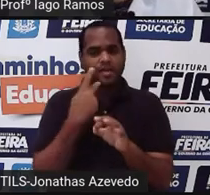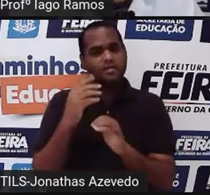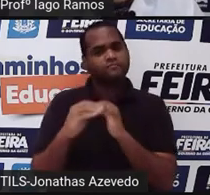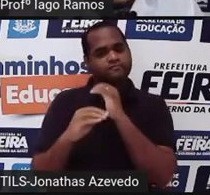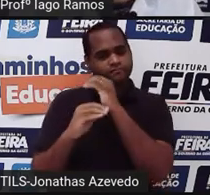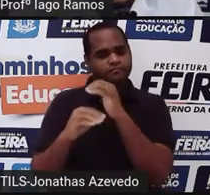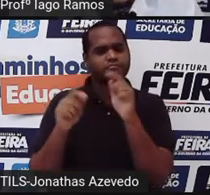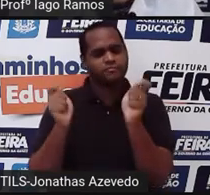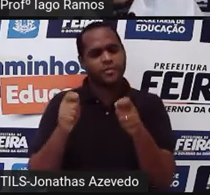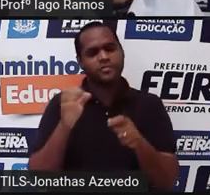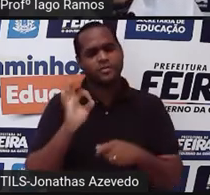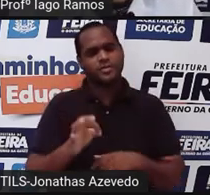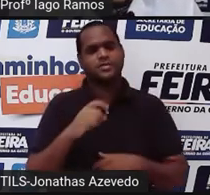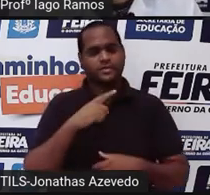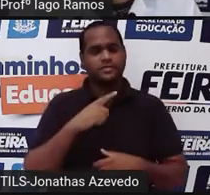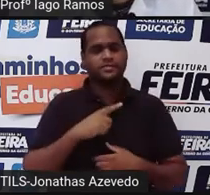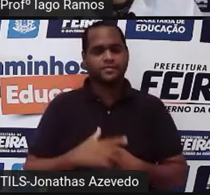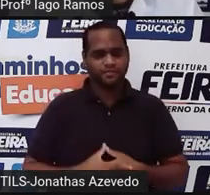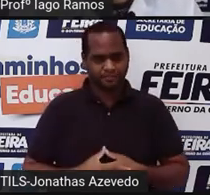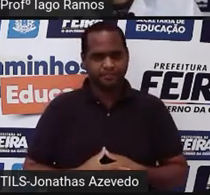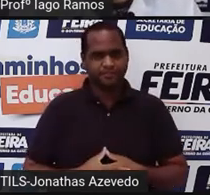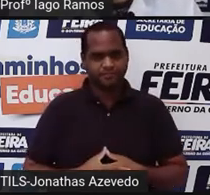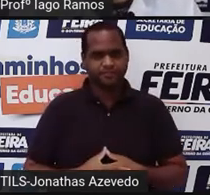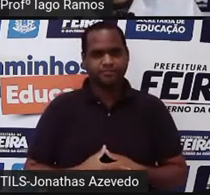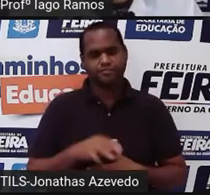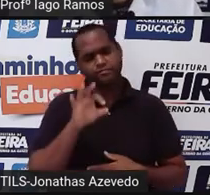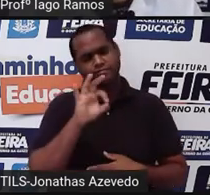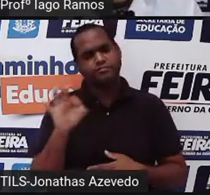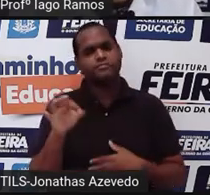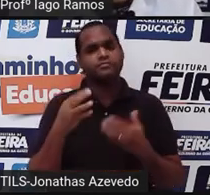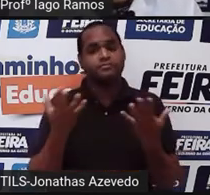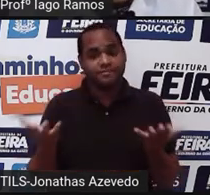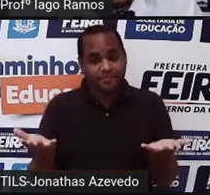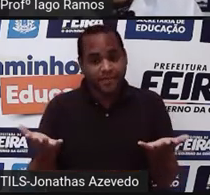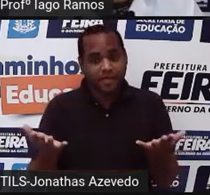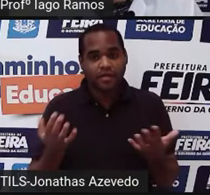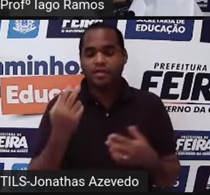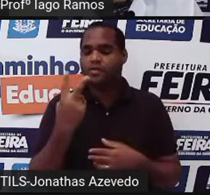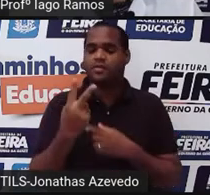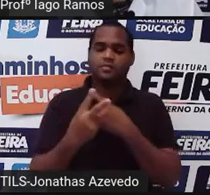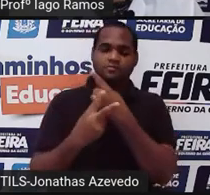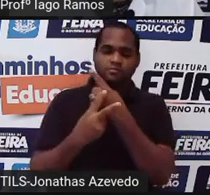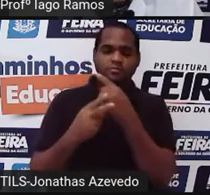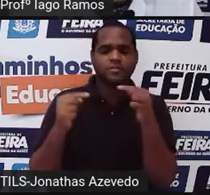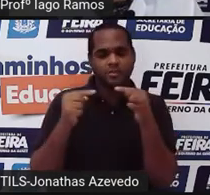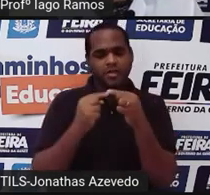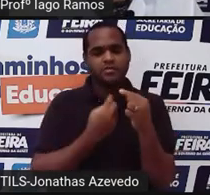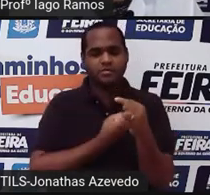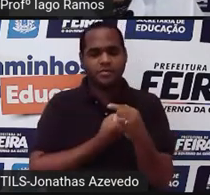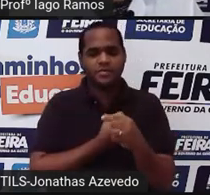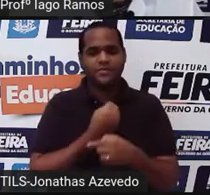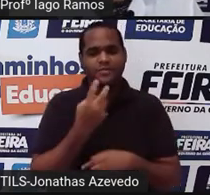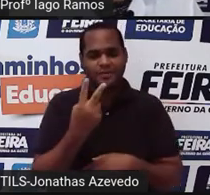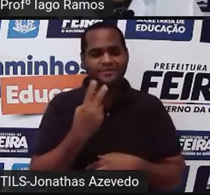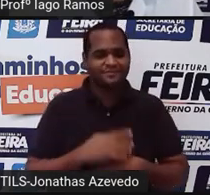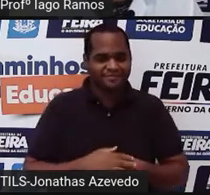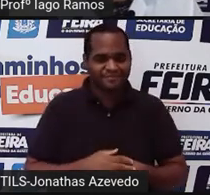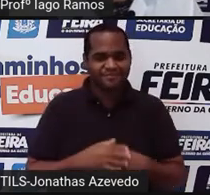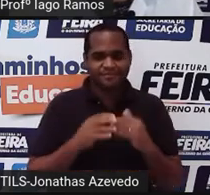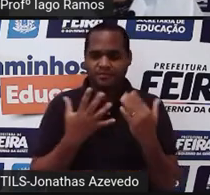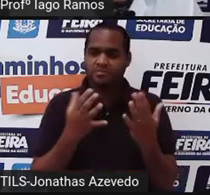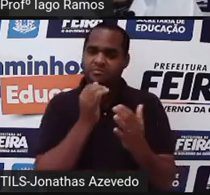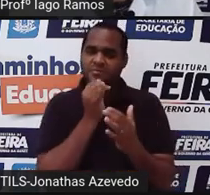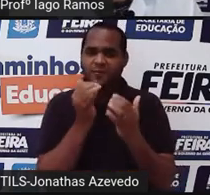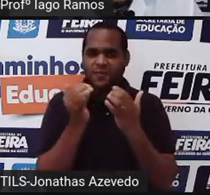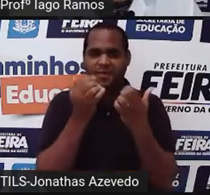um, tá bom? Então, dois elevado a um é dois. Mas tá, vamos pegar outros